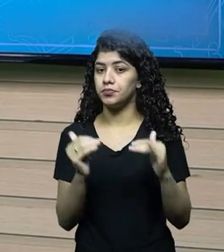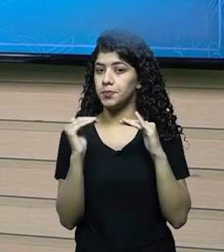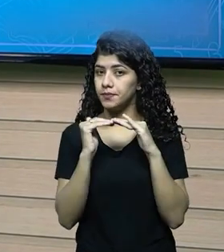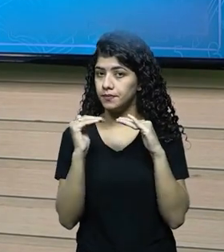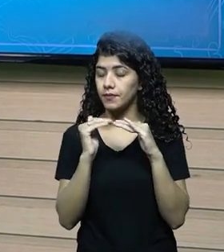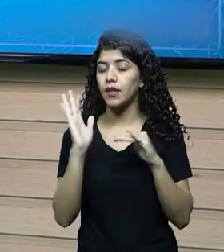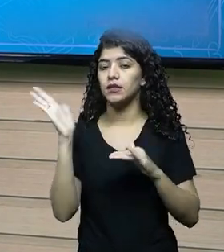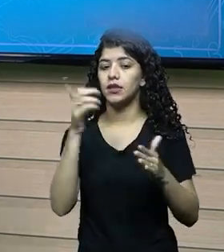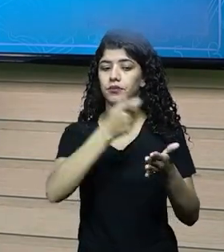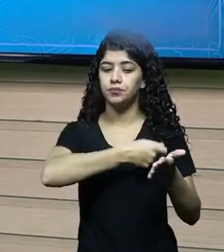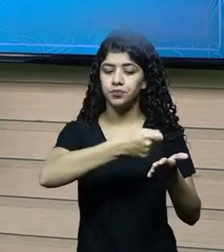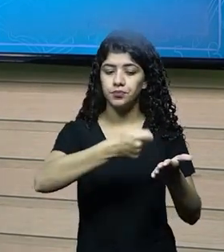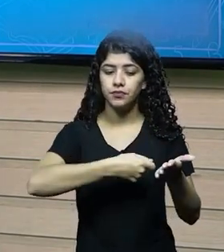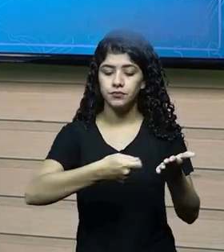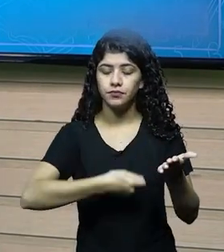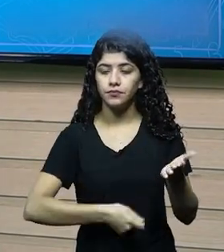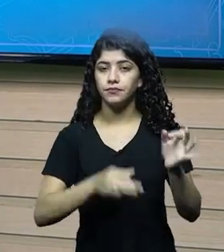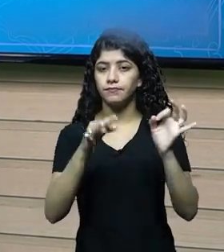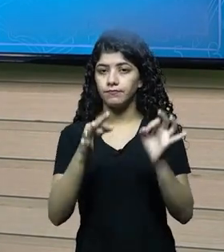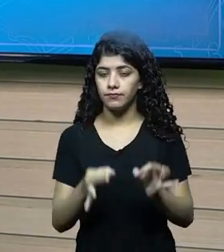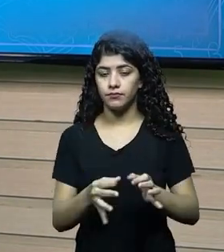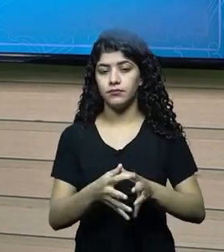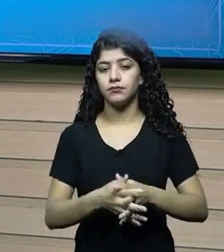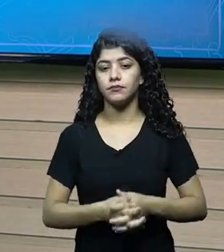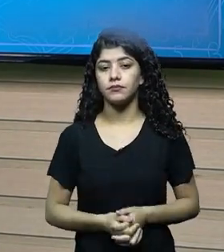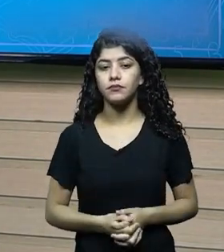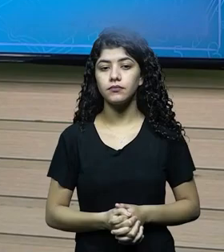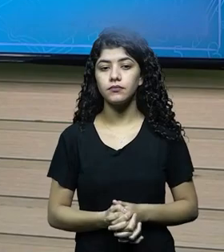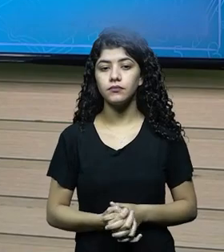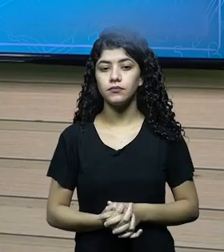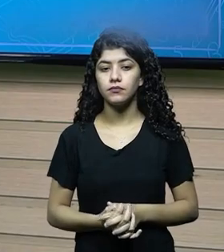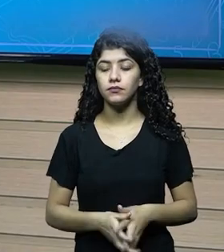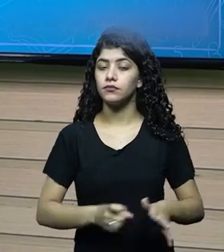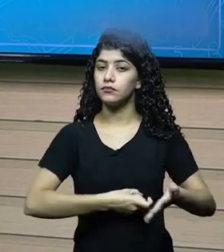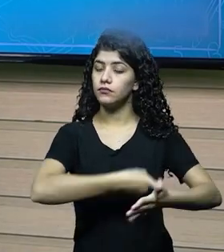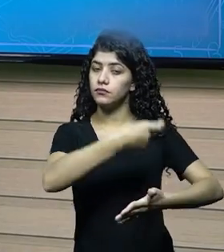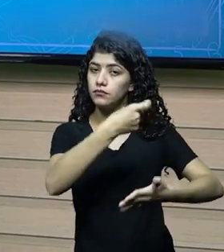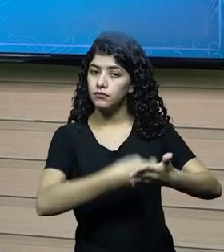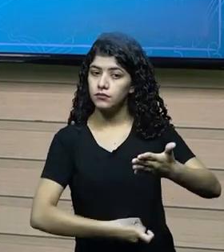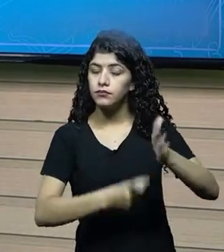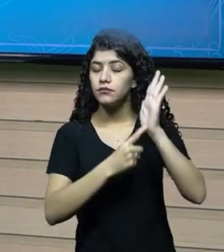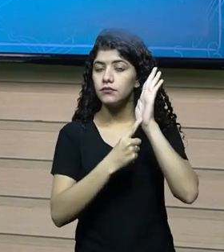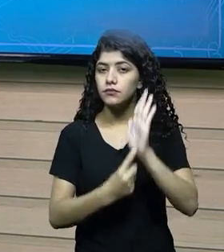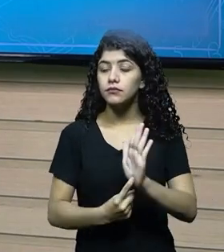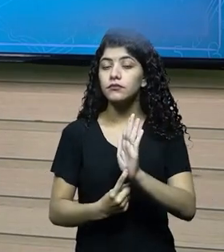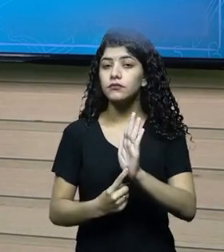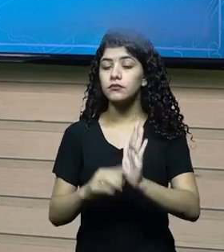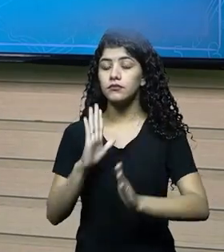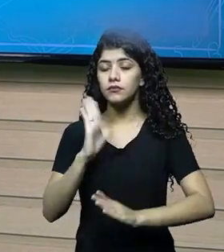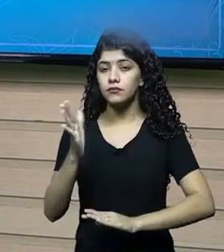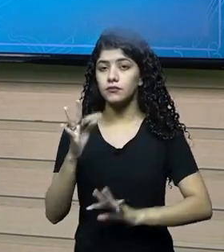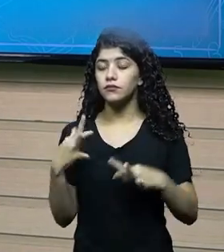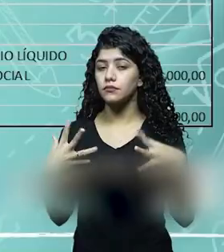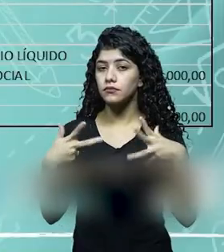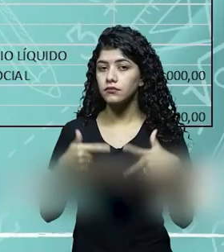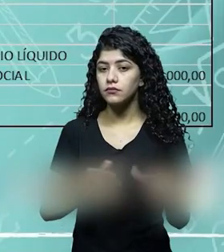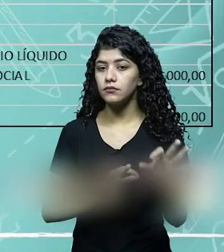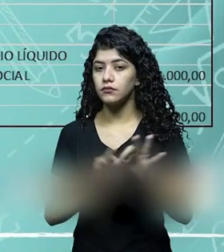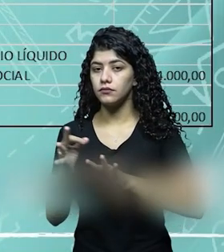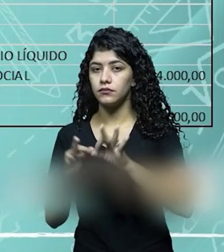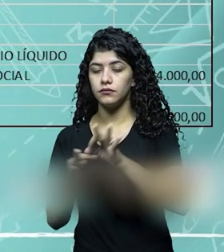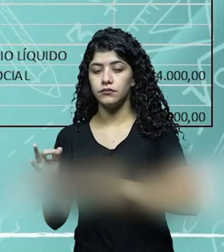declarado, no caso, as declarações contábeis, as demonstrações contábeis têm que estar todas elaboradas.